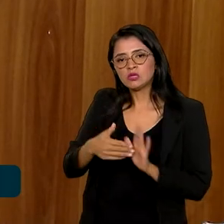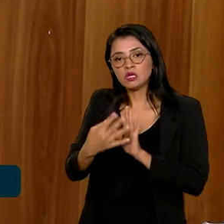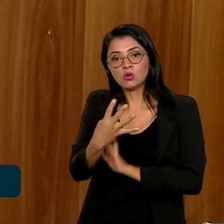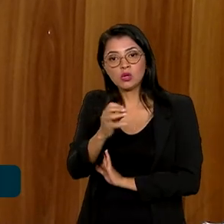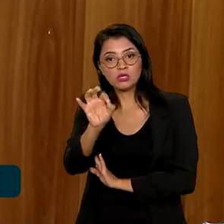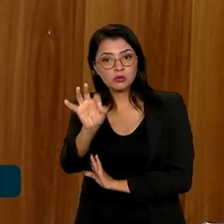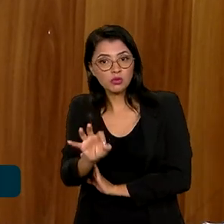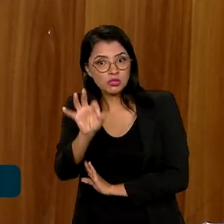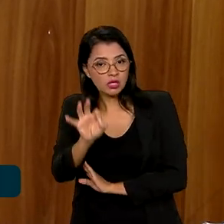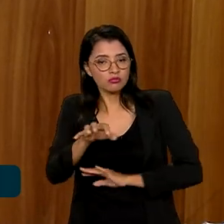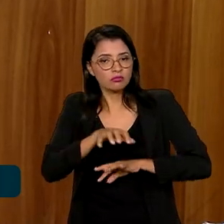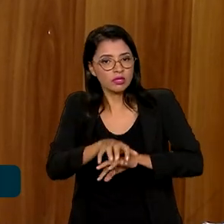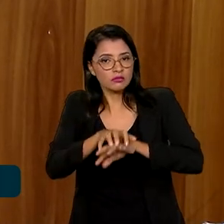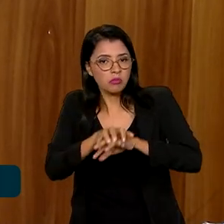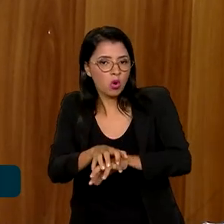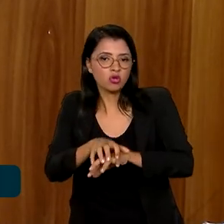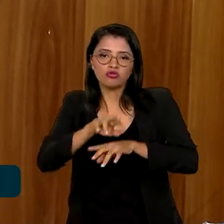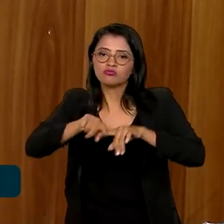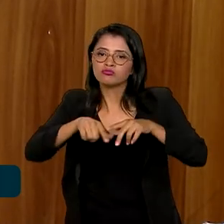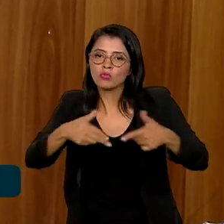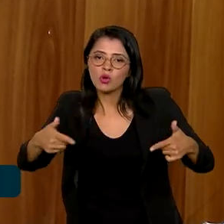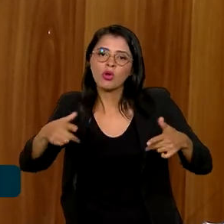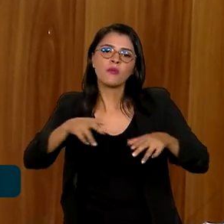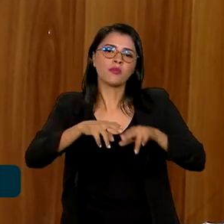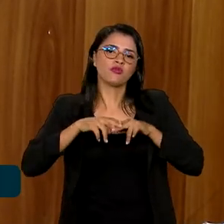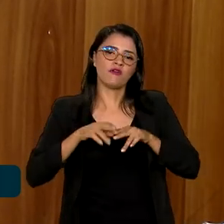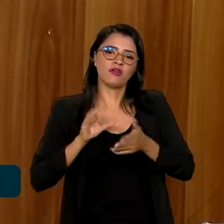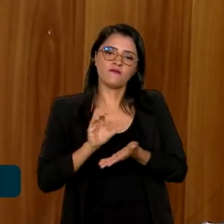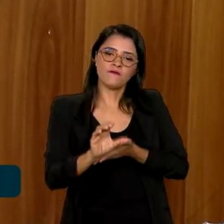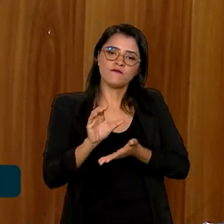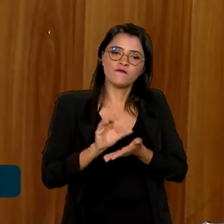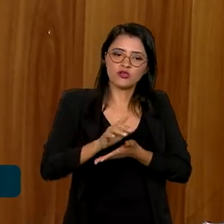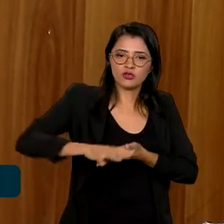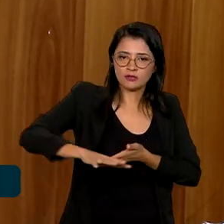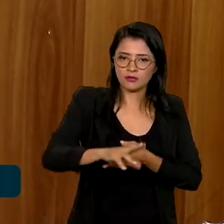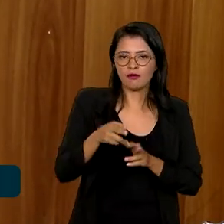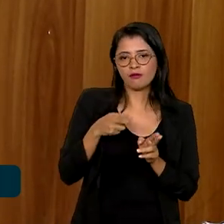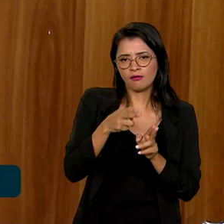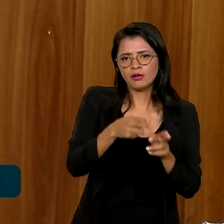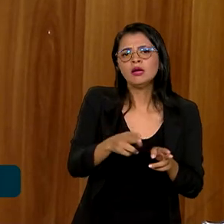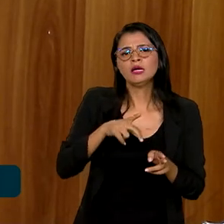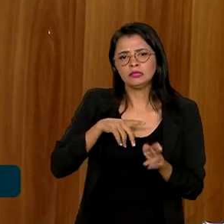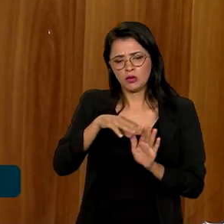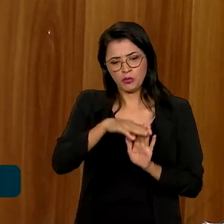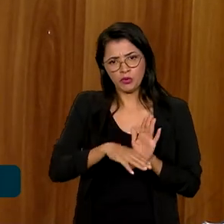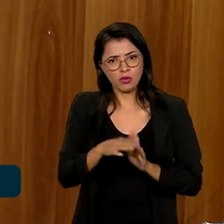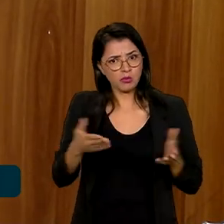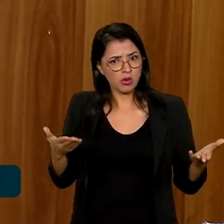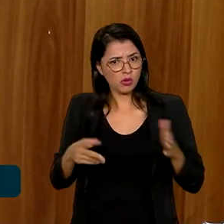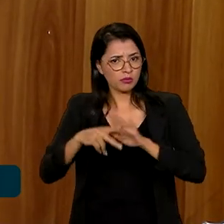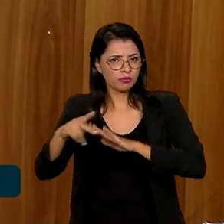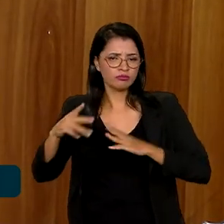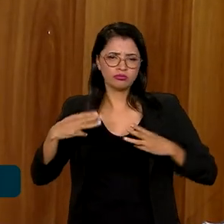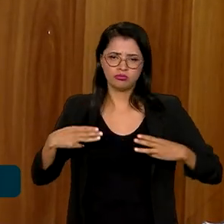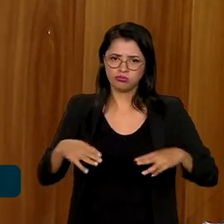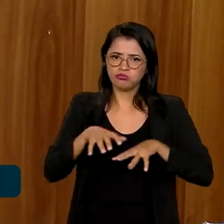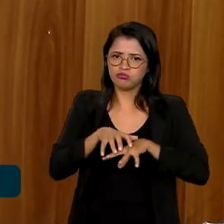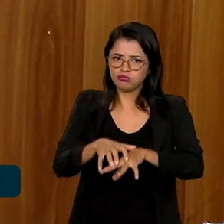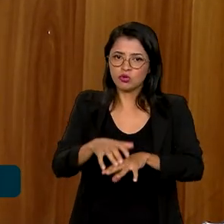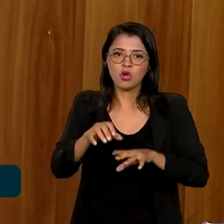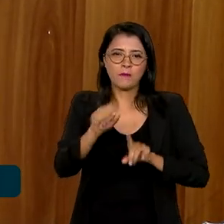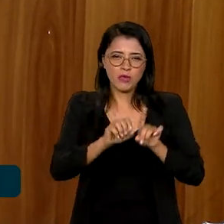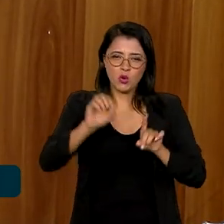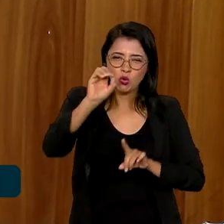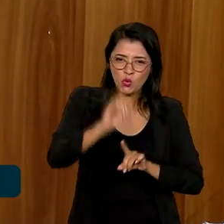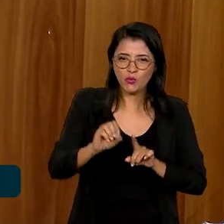do transporte de carga. Por isso, a gente vai investir muito em ferrovia, tem um programa robusto que está sendo gestado no Ministério dos Transportes. Em outubro, o mês